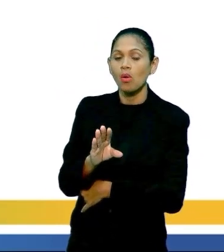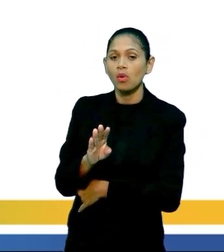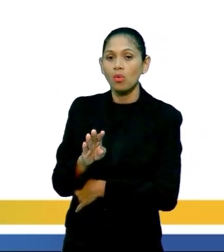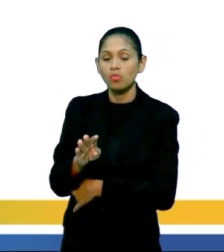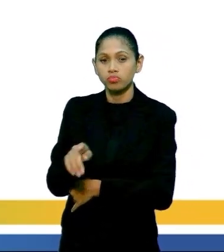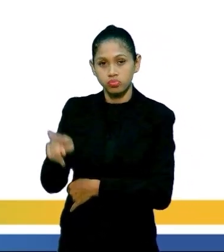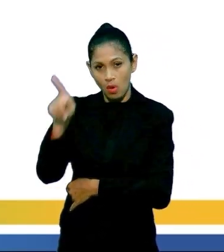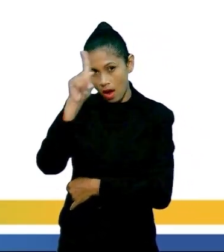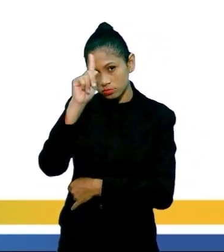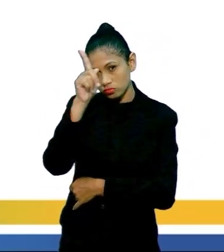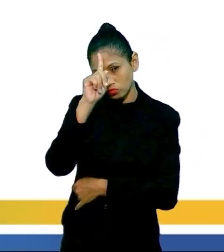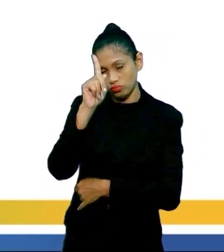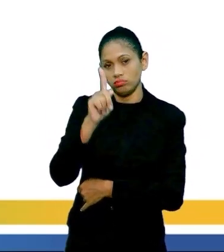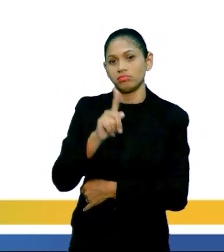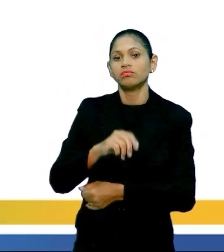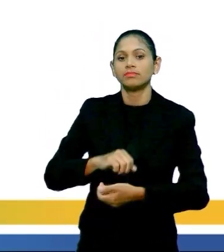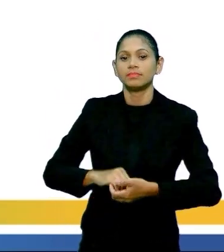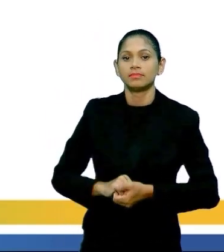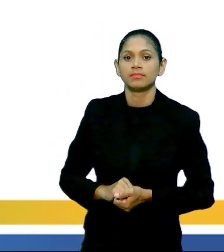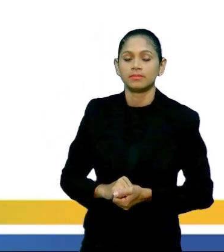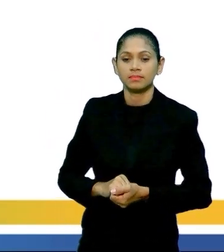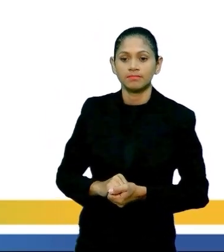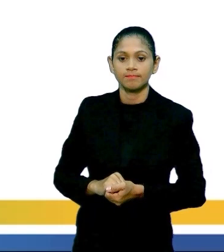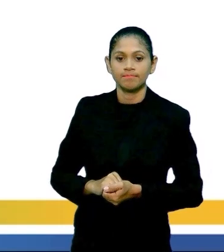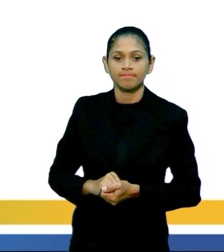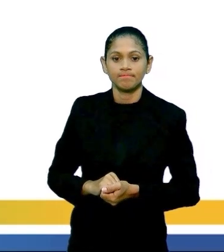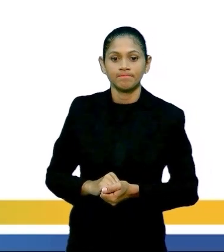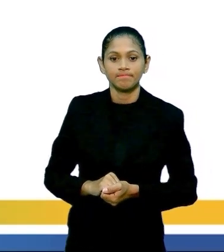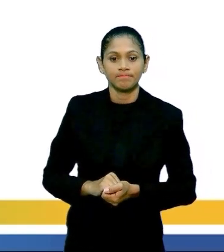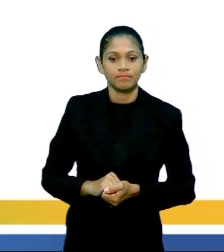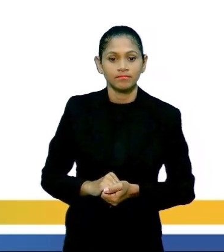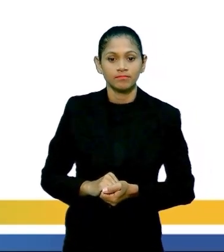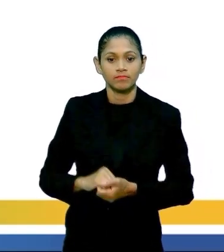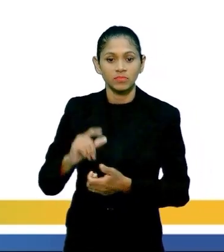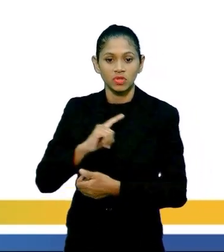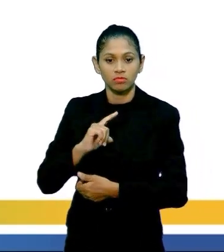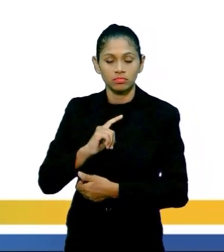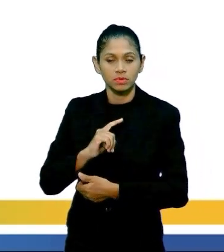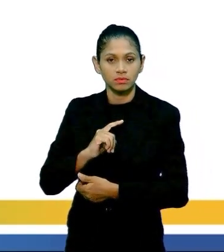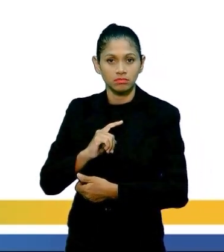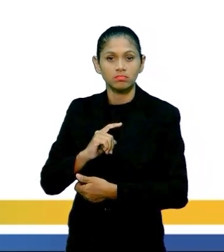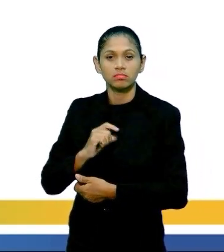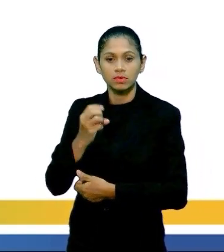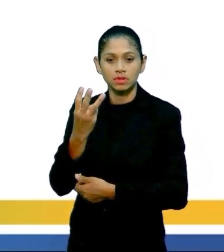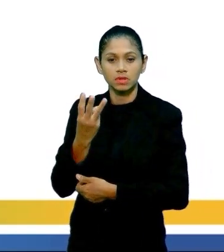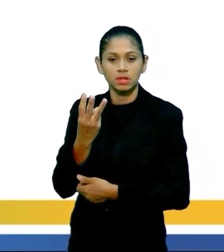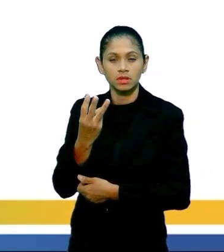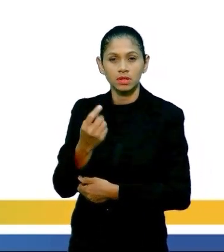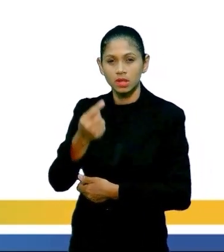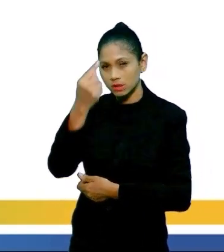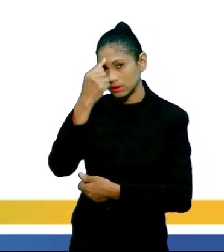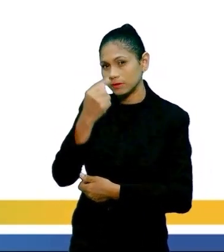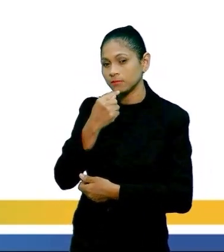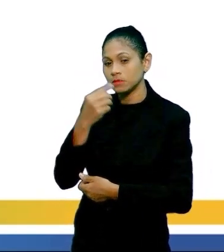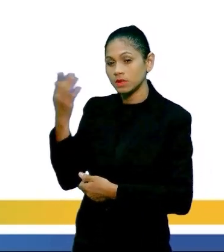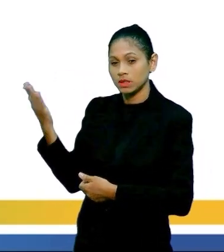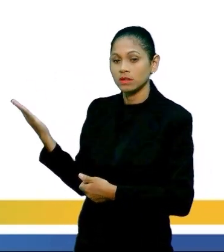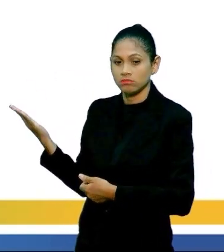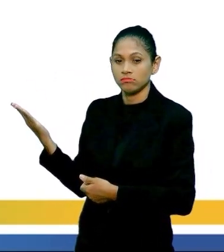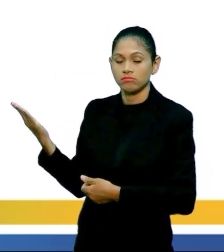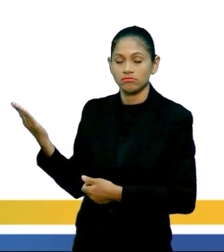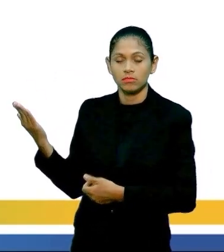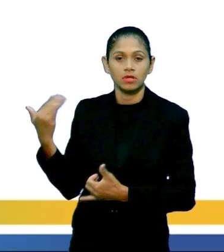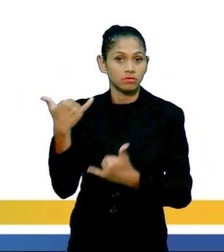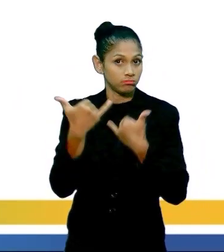craque. Aí em tela a gente consegue observar umas três práticas. Perna de pau é uma prática